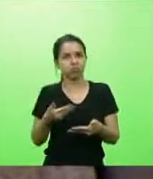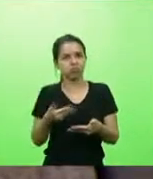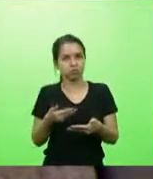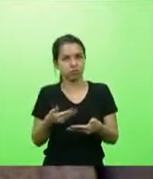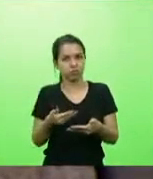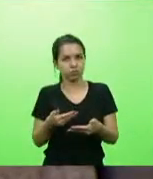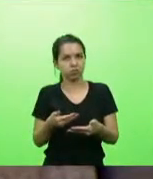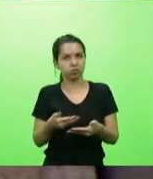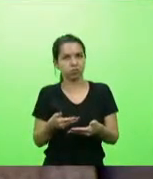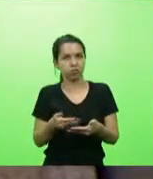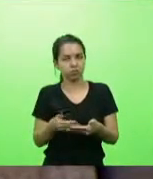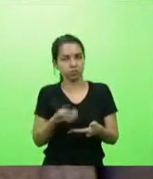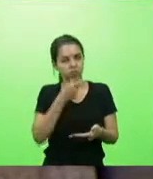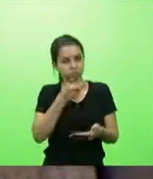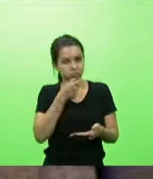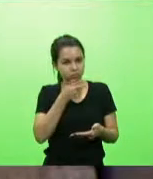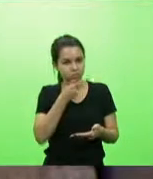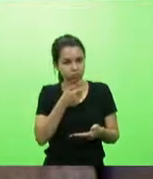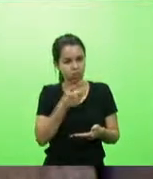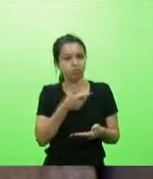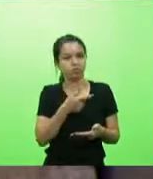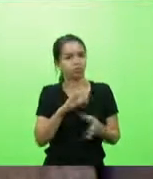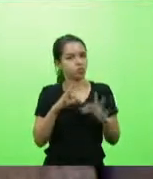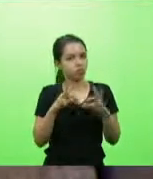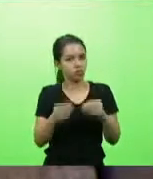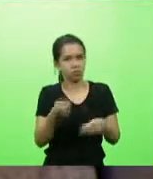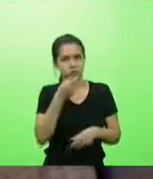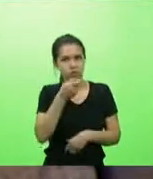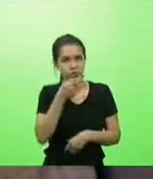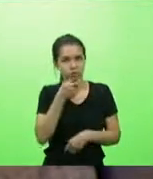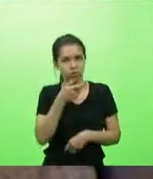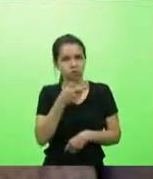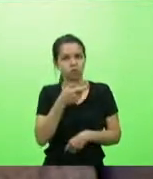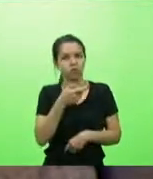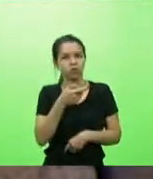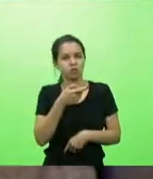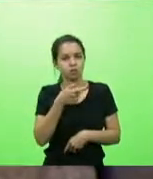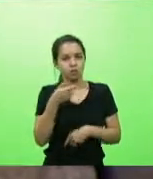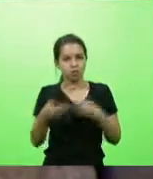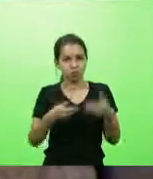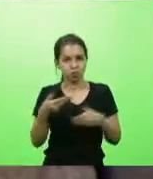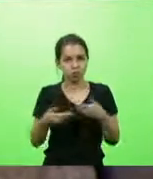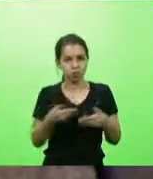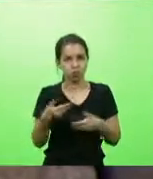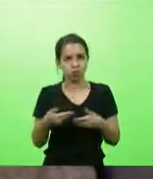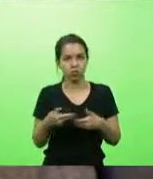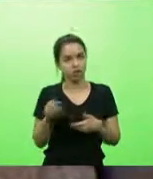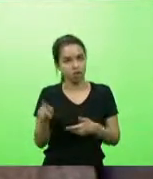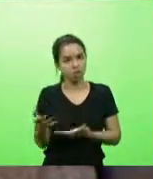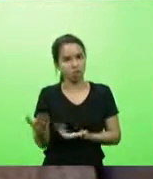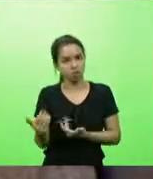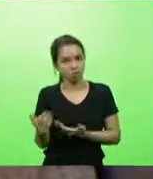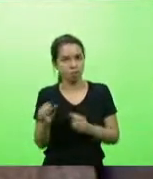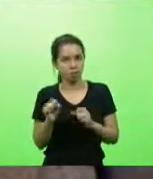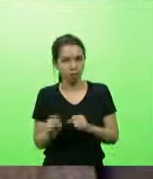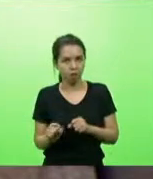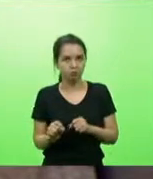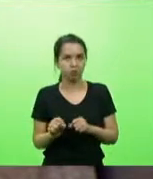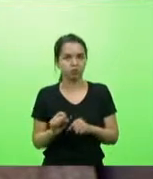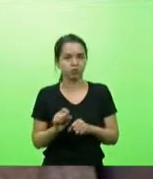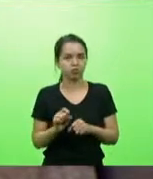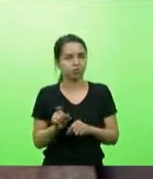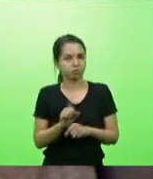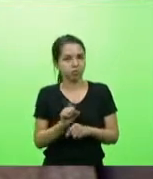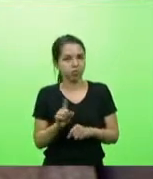sintomática já. Daí ela tomou todo o medicamento, não teve sintoma nenhum, lógico, ela é nova, poderia não ter, mas uma